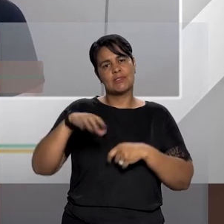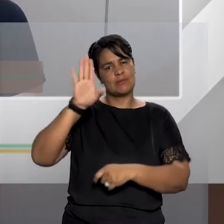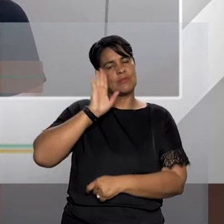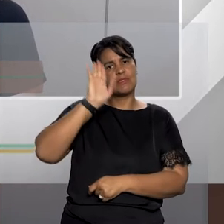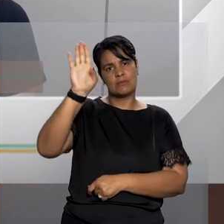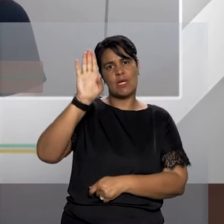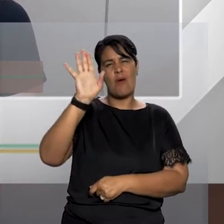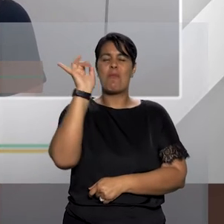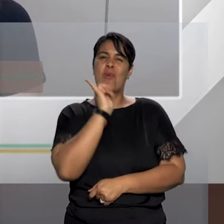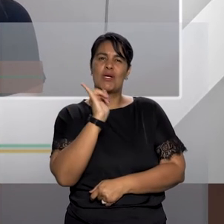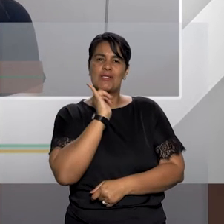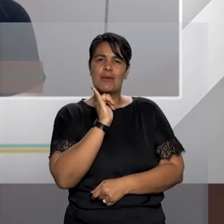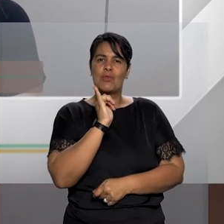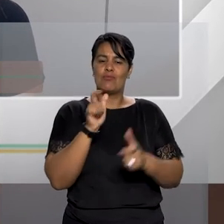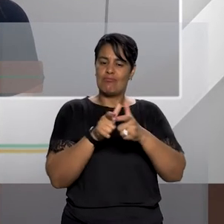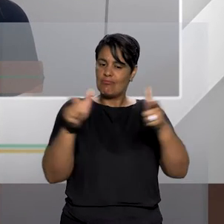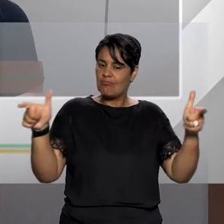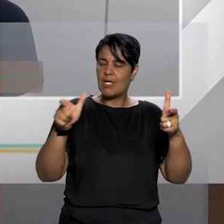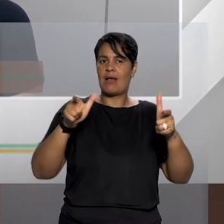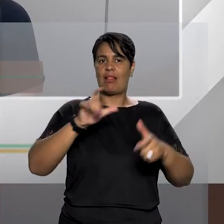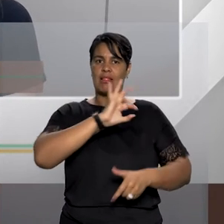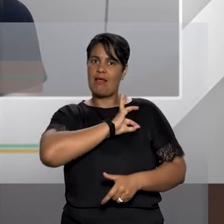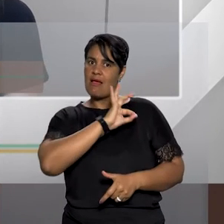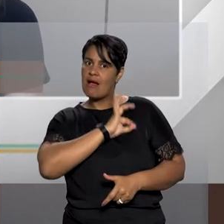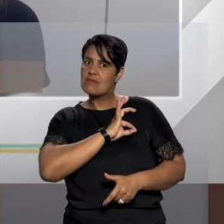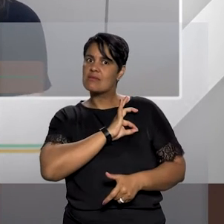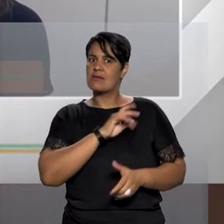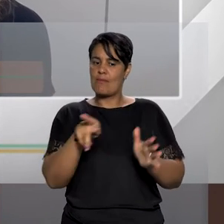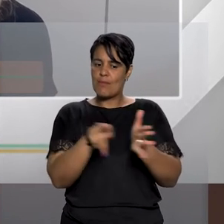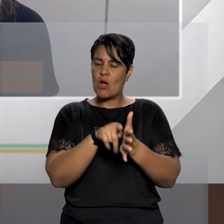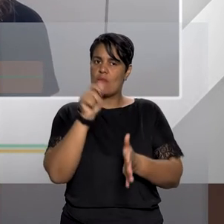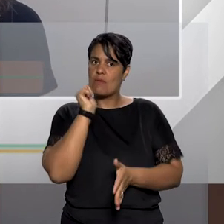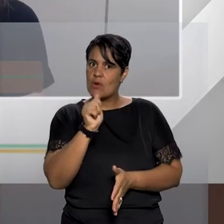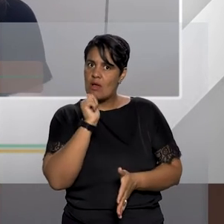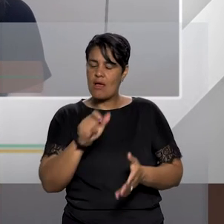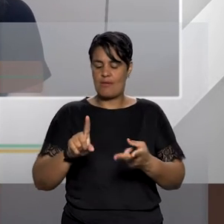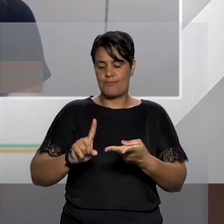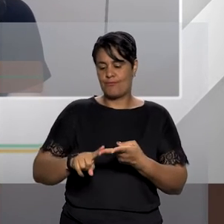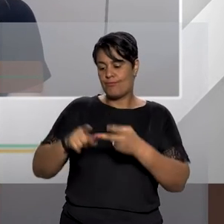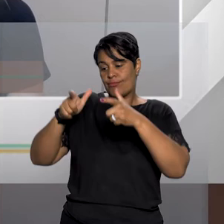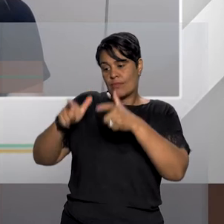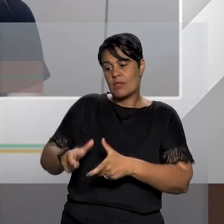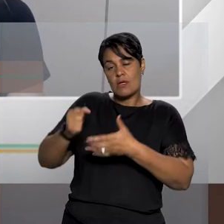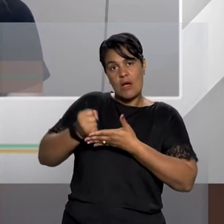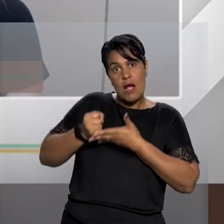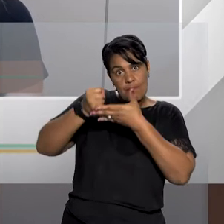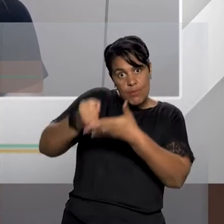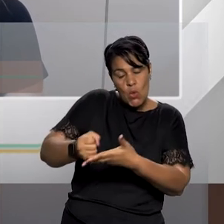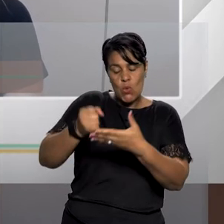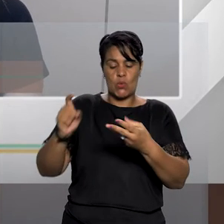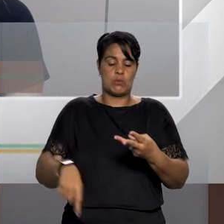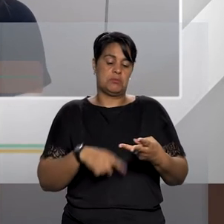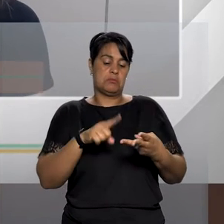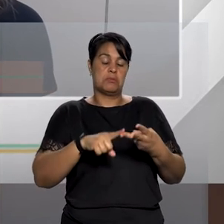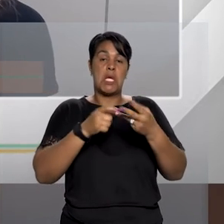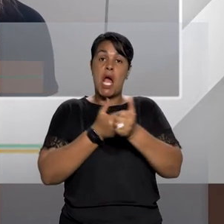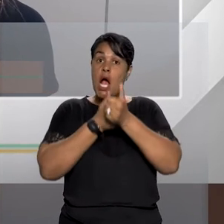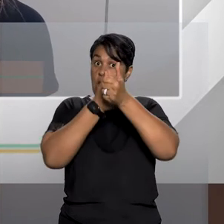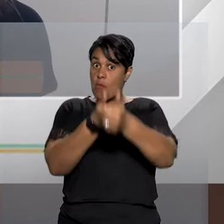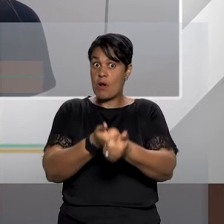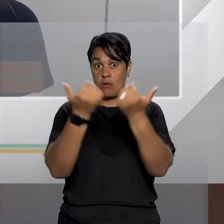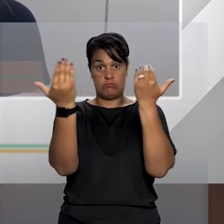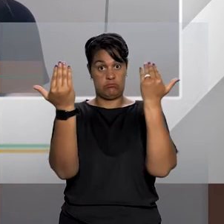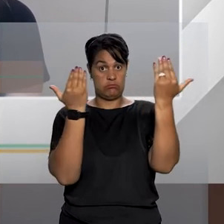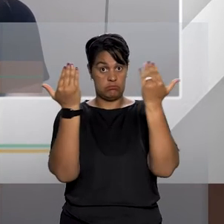espaços sociais específicos de assistência, teremos mais acompanhamentos psicológicos, psíquicos, teremos